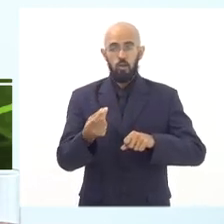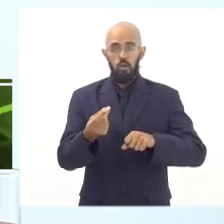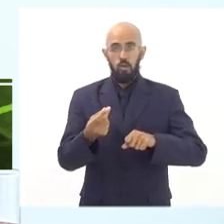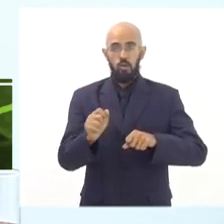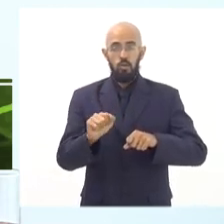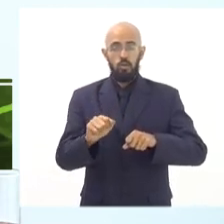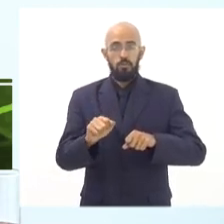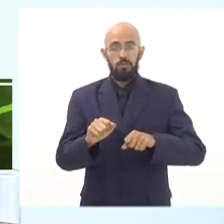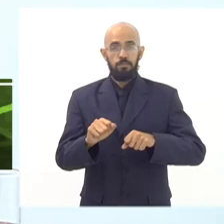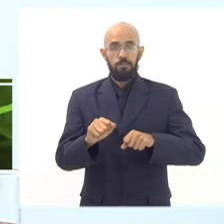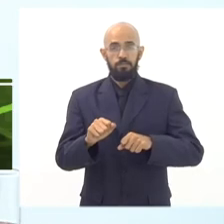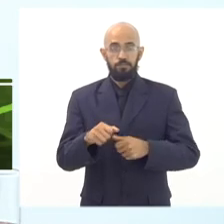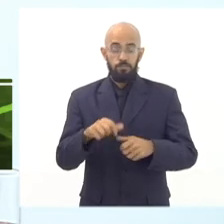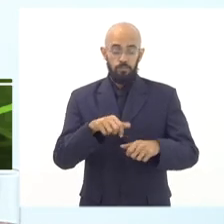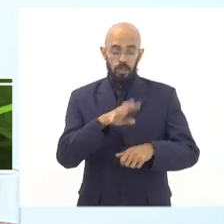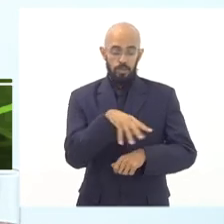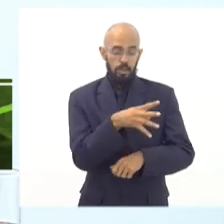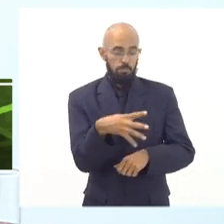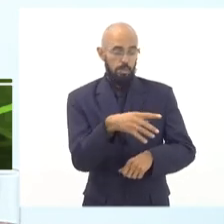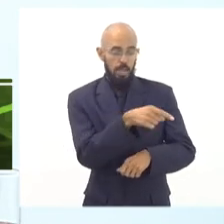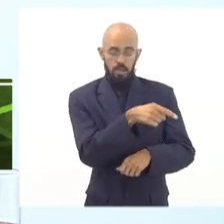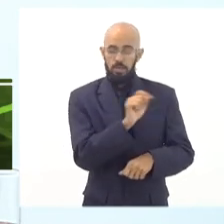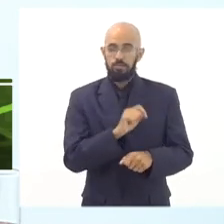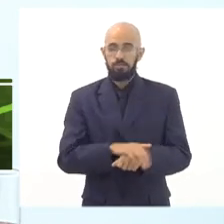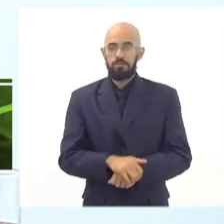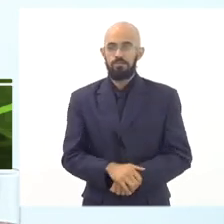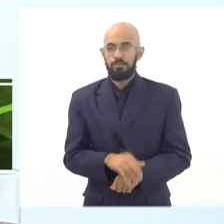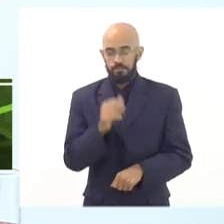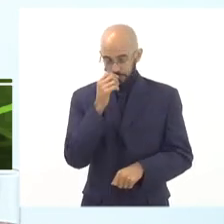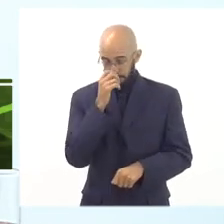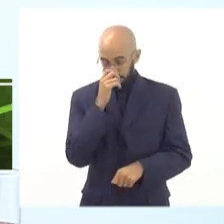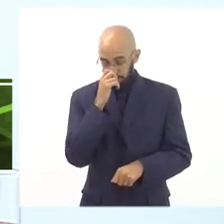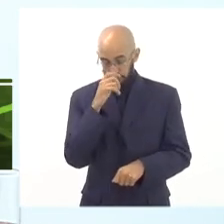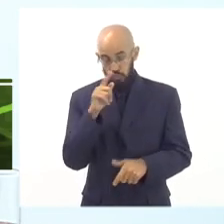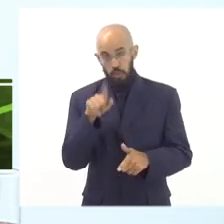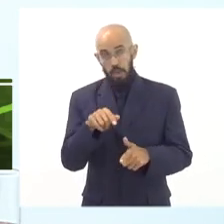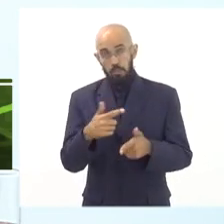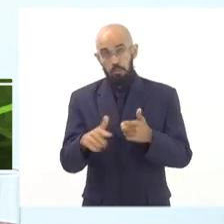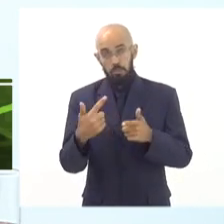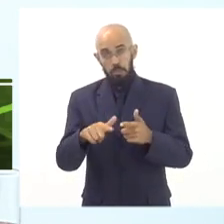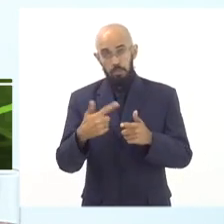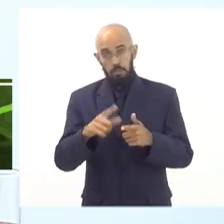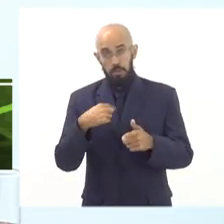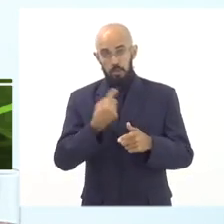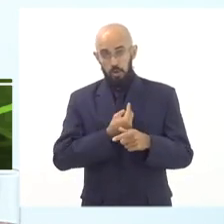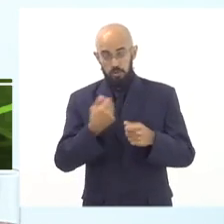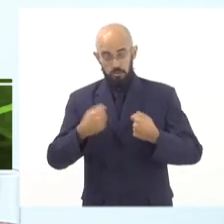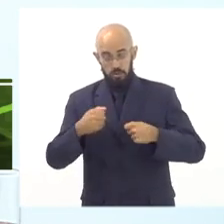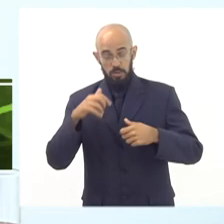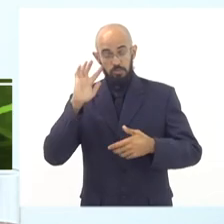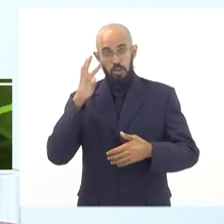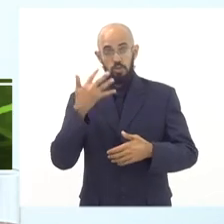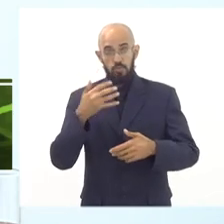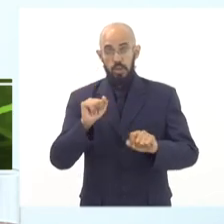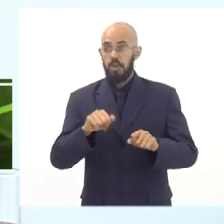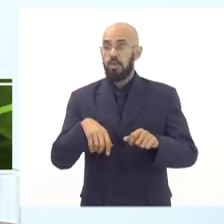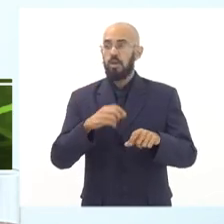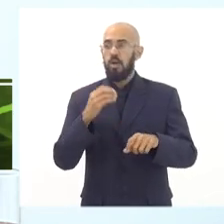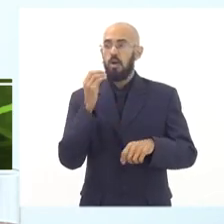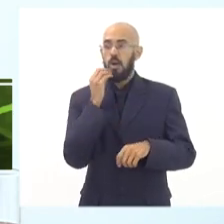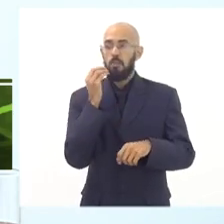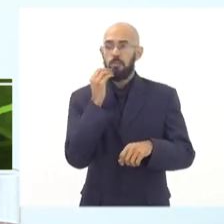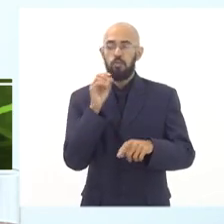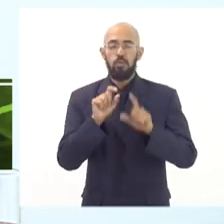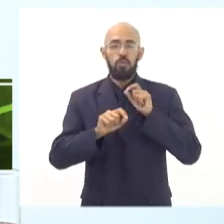fundação, na tabela da Fundação Getúlio Vargas. Isso é um problema que a gente precisa enfrentar. Evidentemente, a gente tem como base